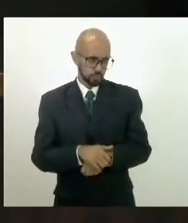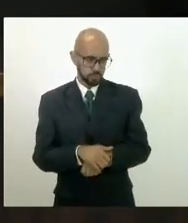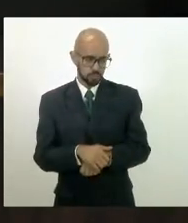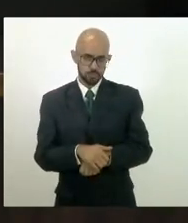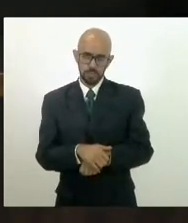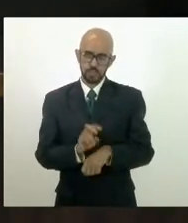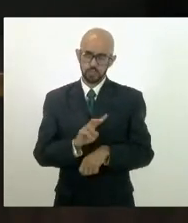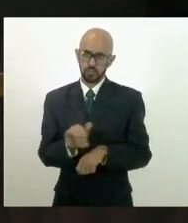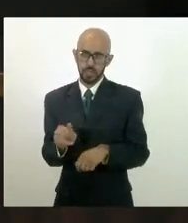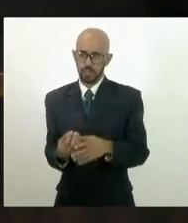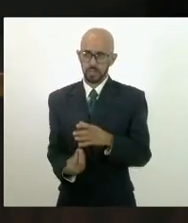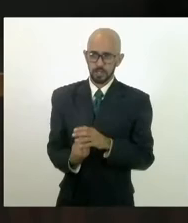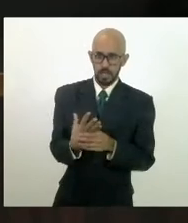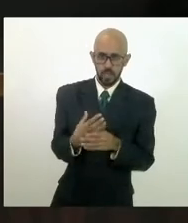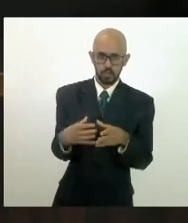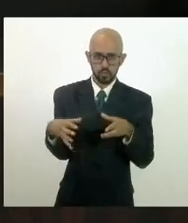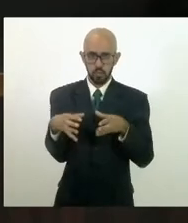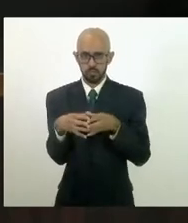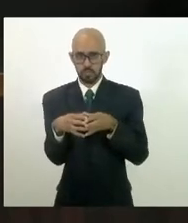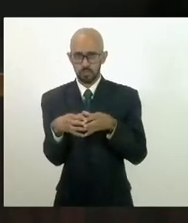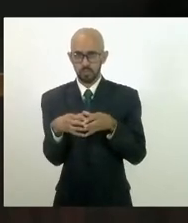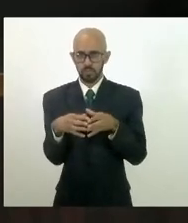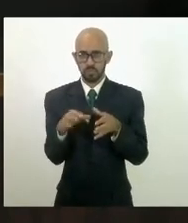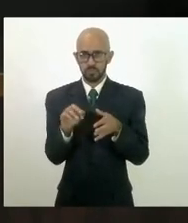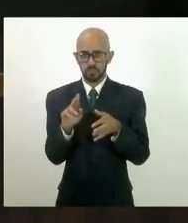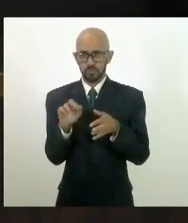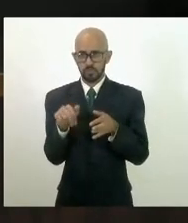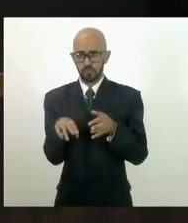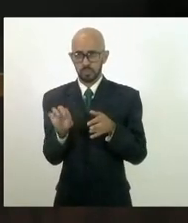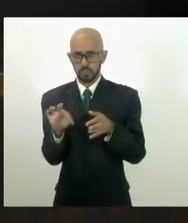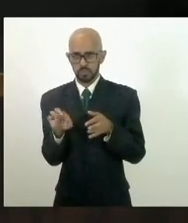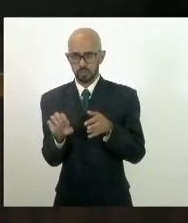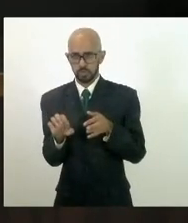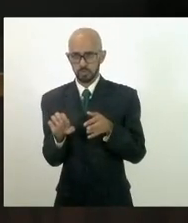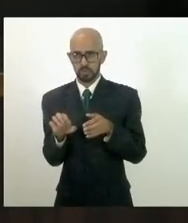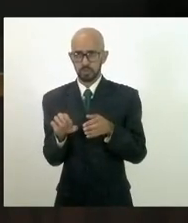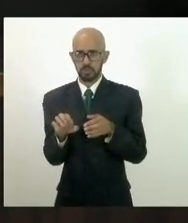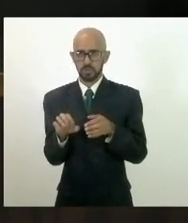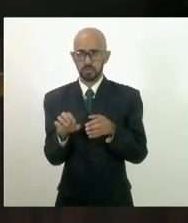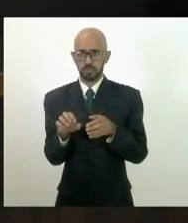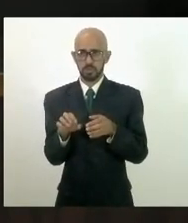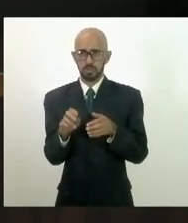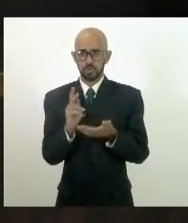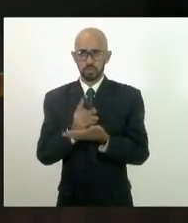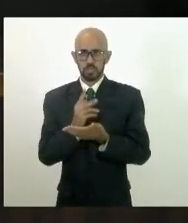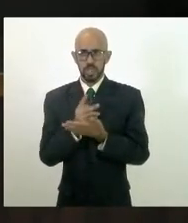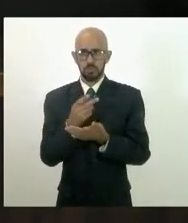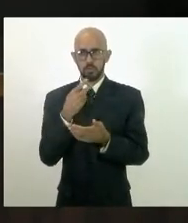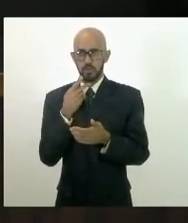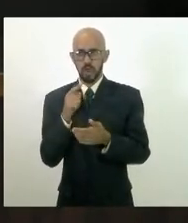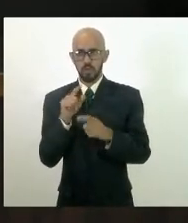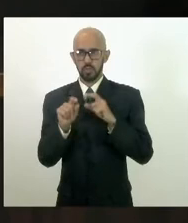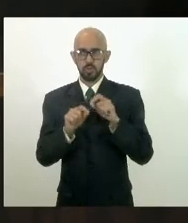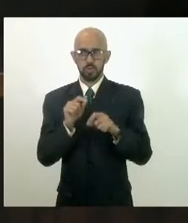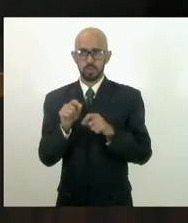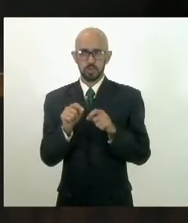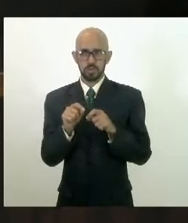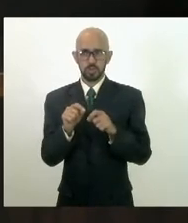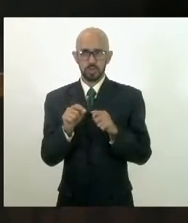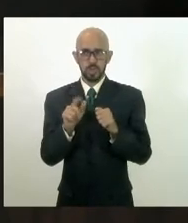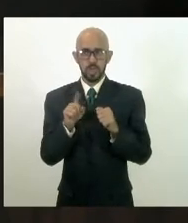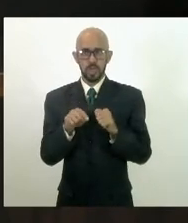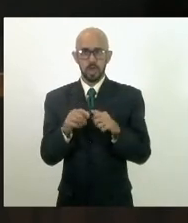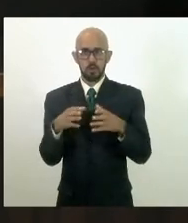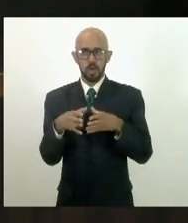estamos criando comissões, comissões, frentes, desde que, sempre eu falo, é uma comissão que pode ser espelho, por